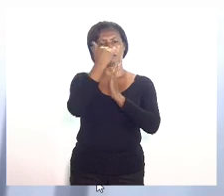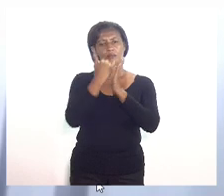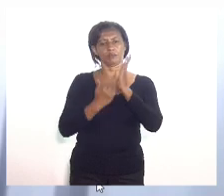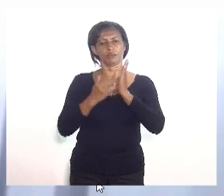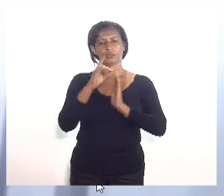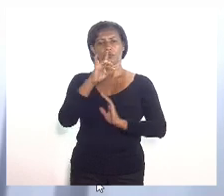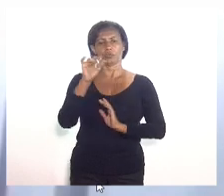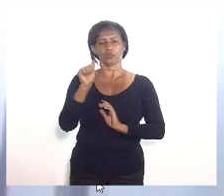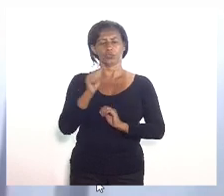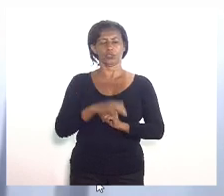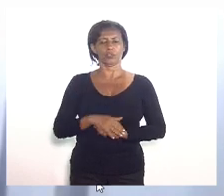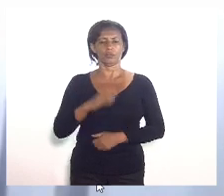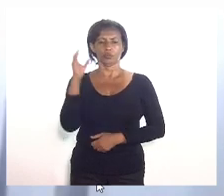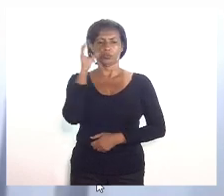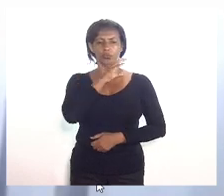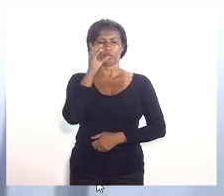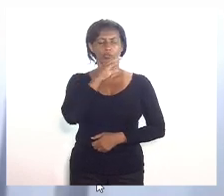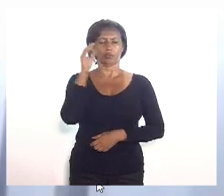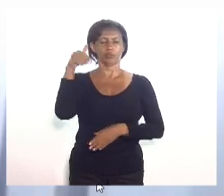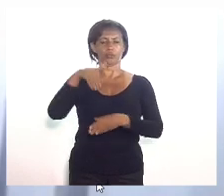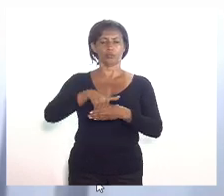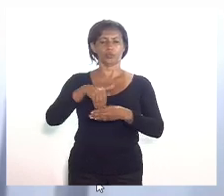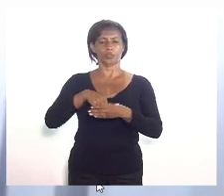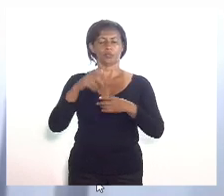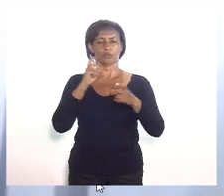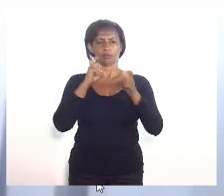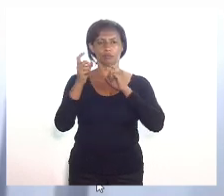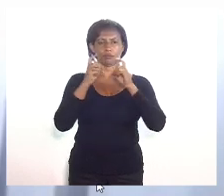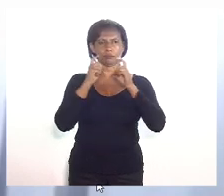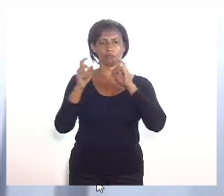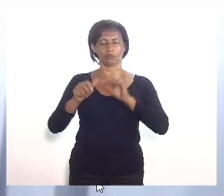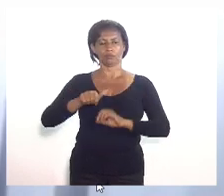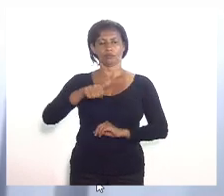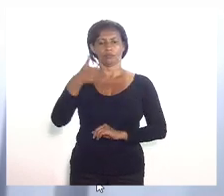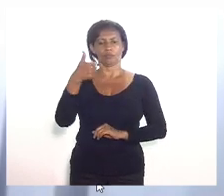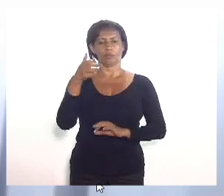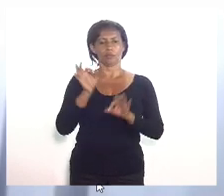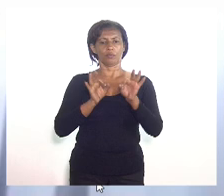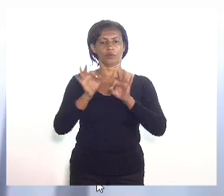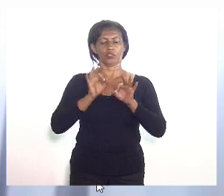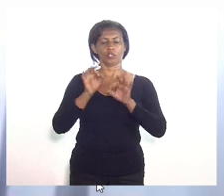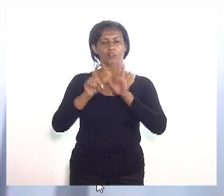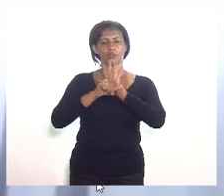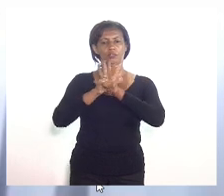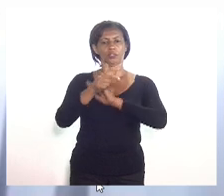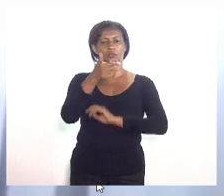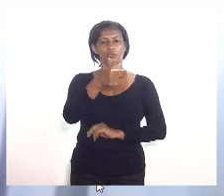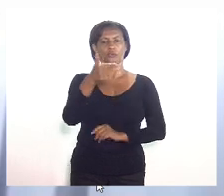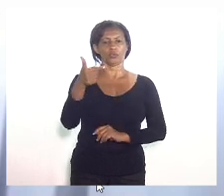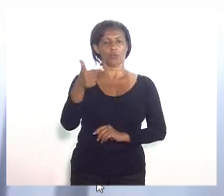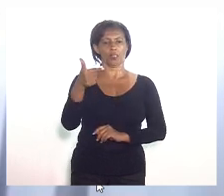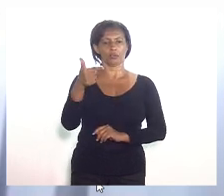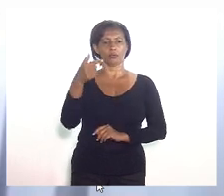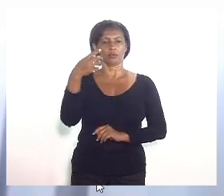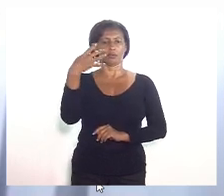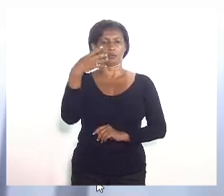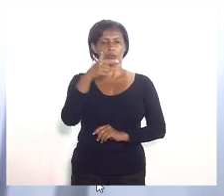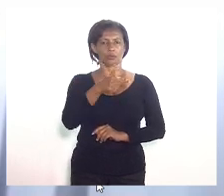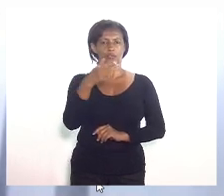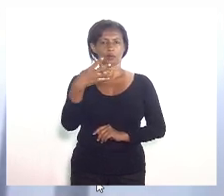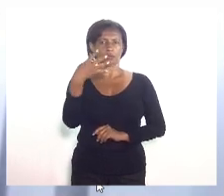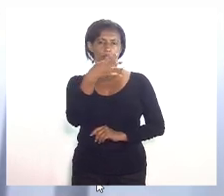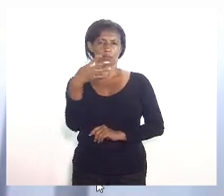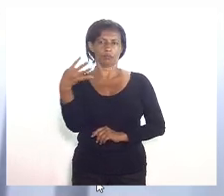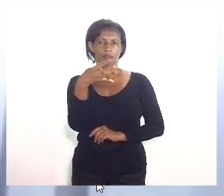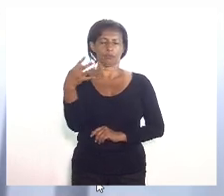Em regime de urgência, votação e discussão única, projeto de lei 2444 de 2020, de autoria da